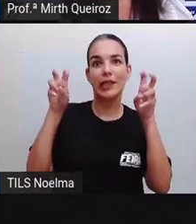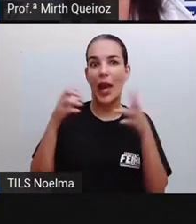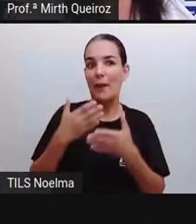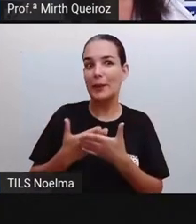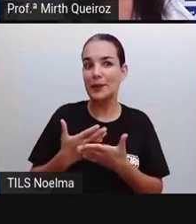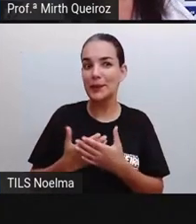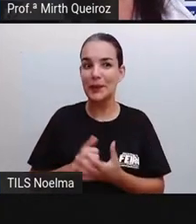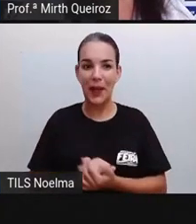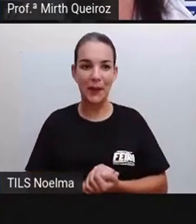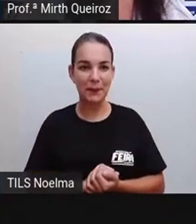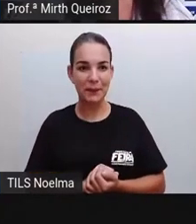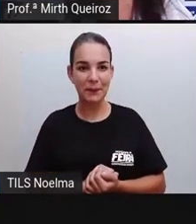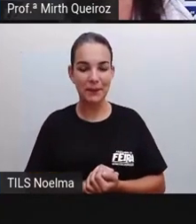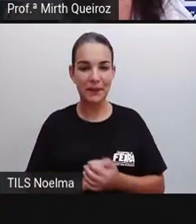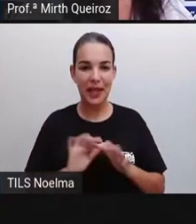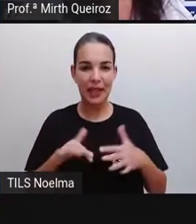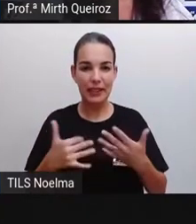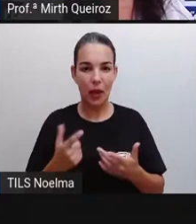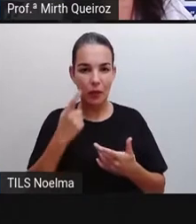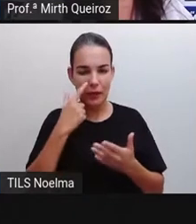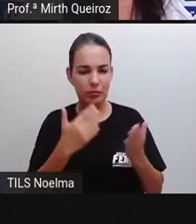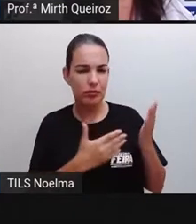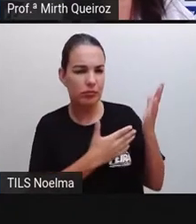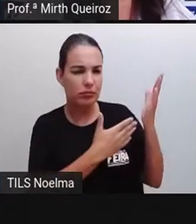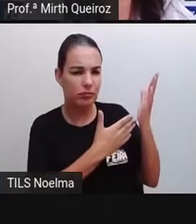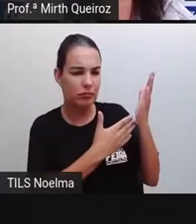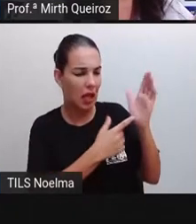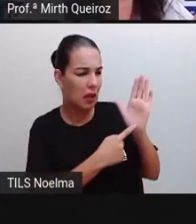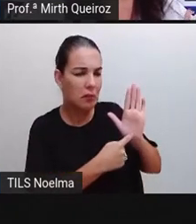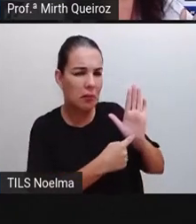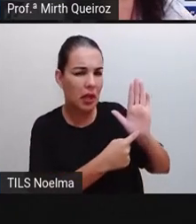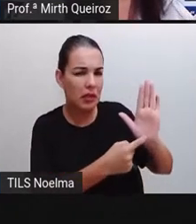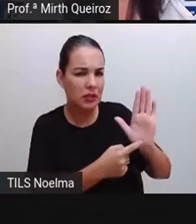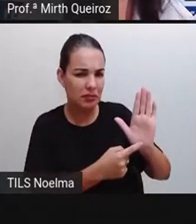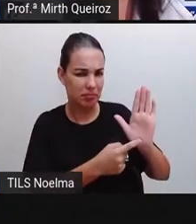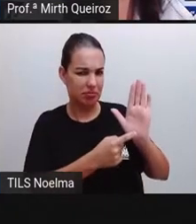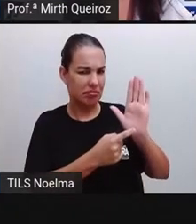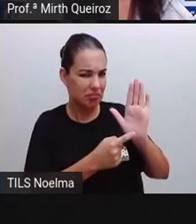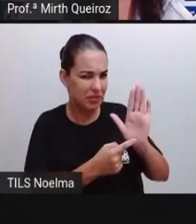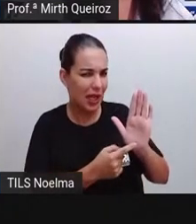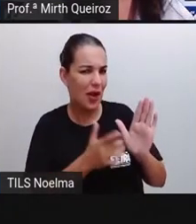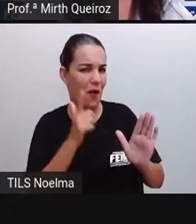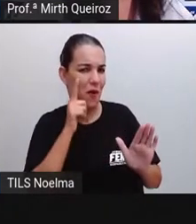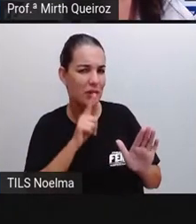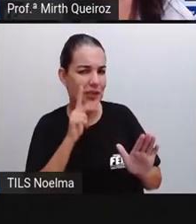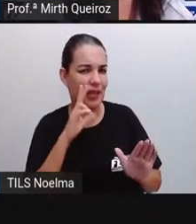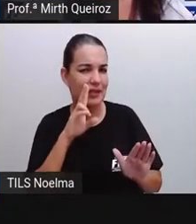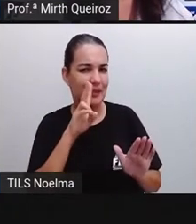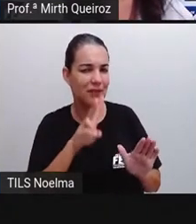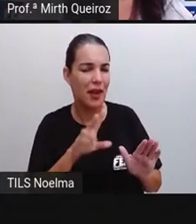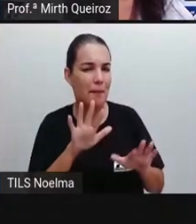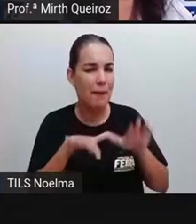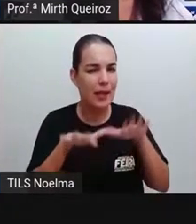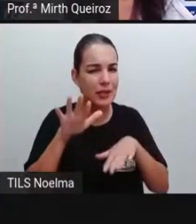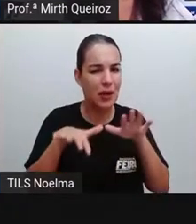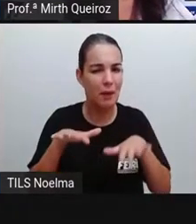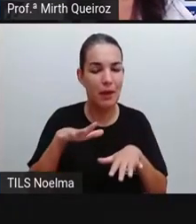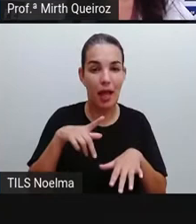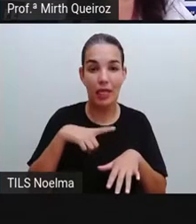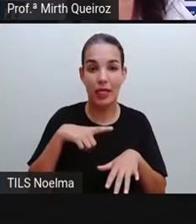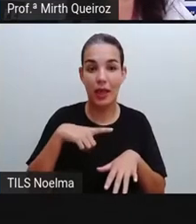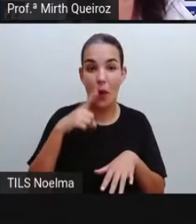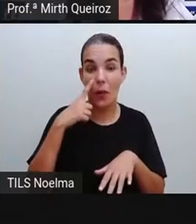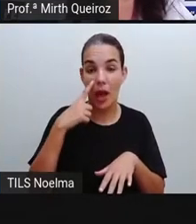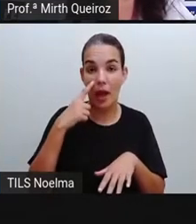estudar hoje? A partir dessa imagem aqui, dá para saber mais ou menos o que seria isso. A gente tem a imagem de um